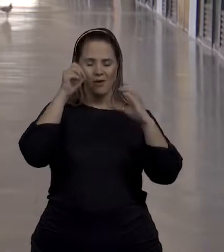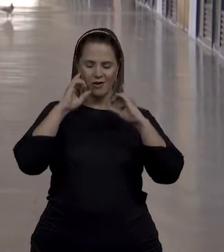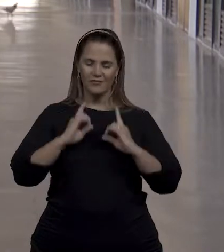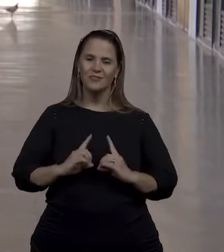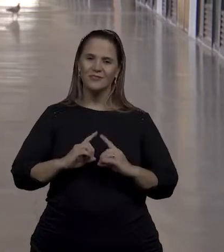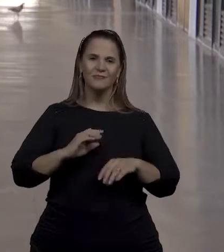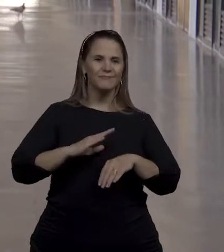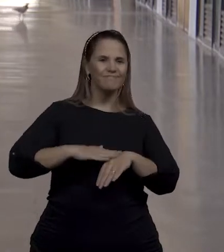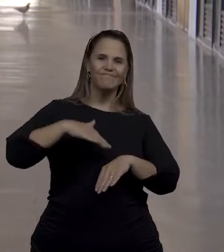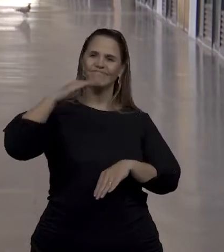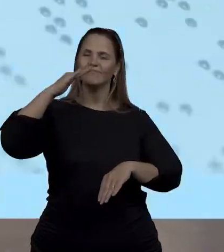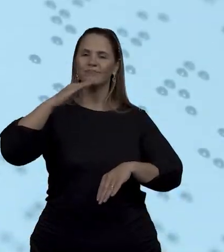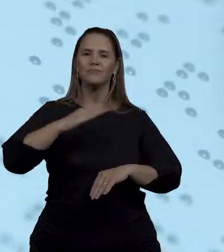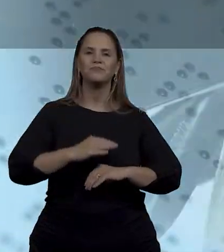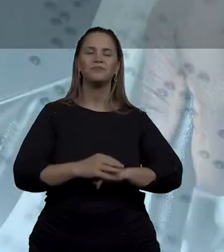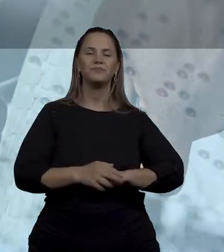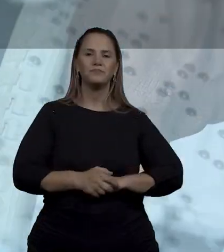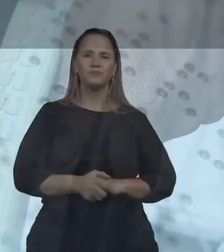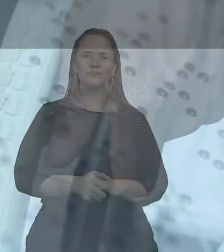é ainda mais um forçado.